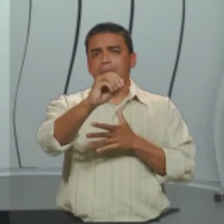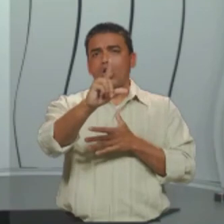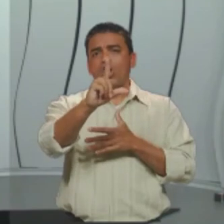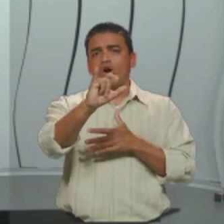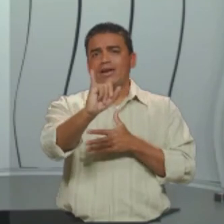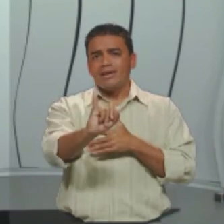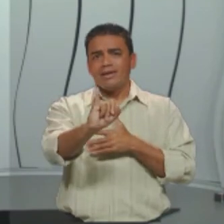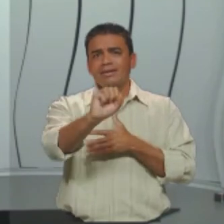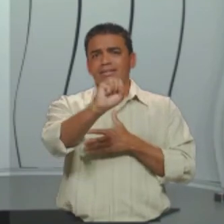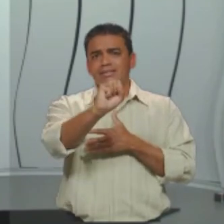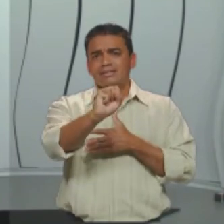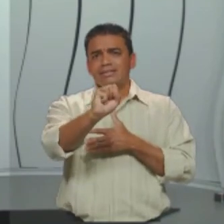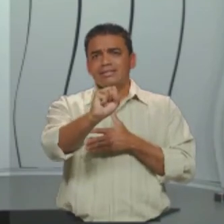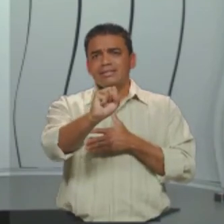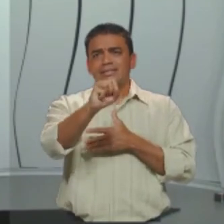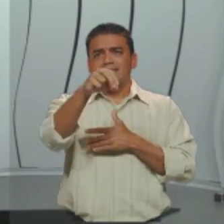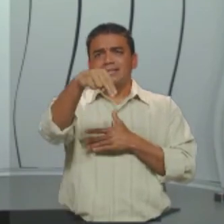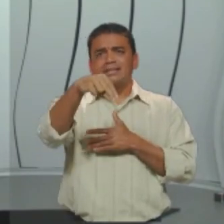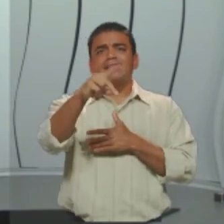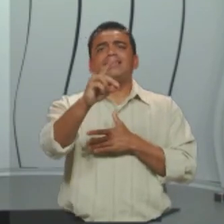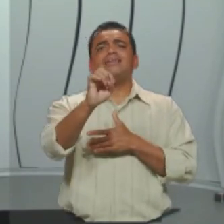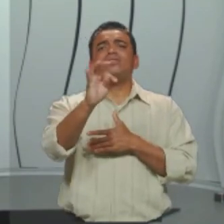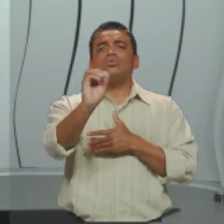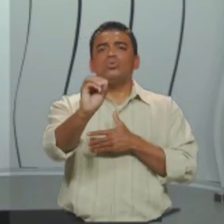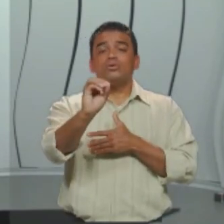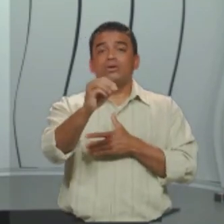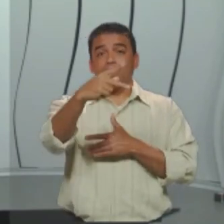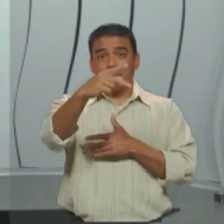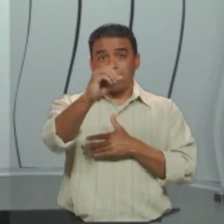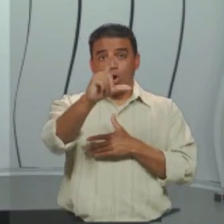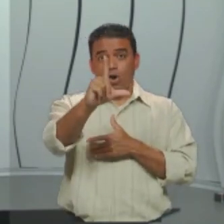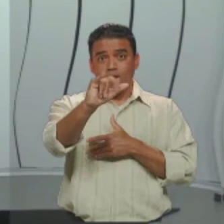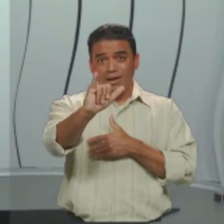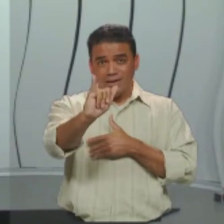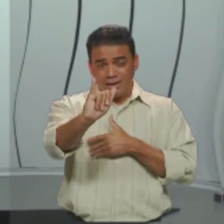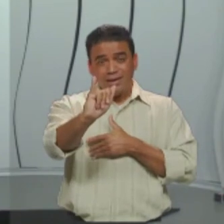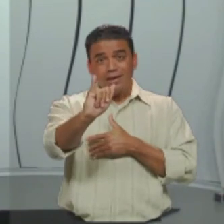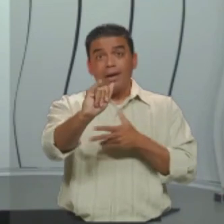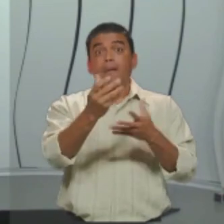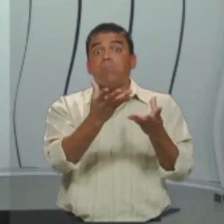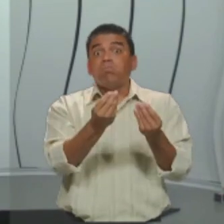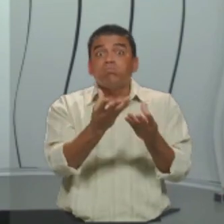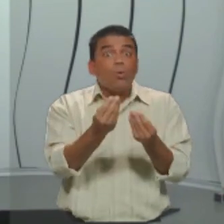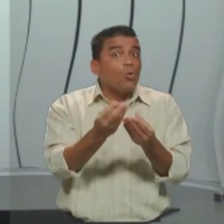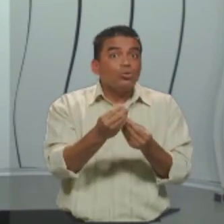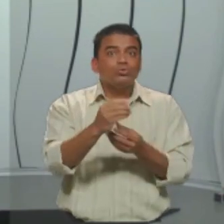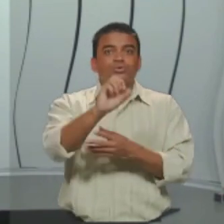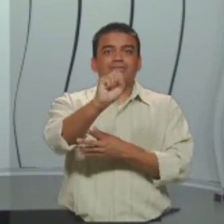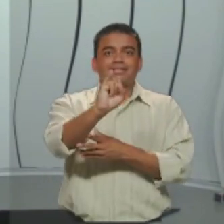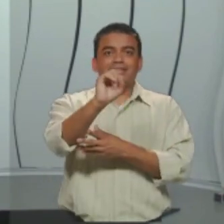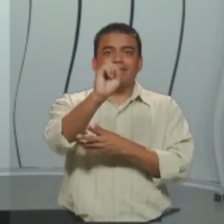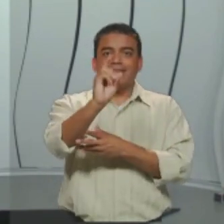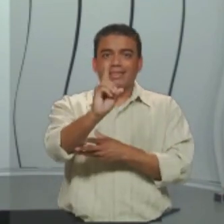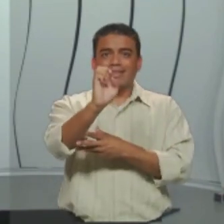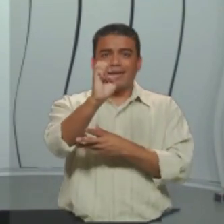pensar na palavra? Poli vem de muitos. E síndeto vem de conjunção.